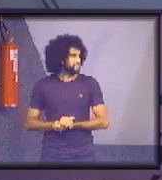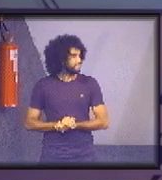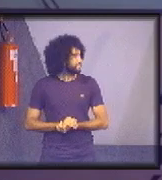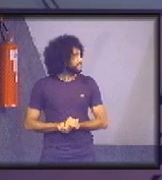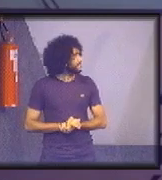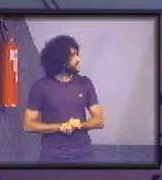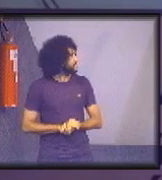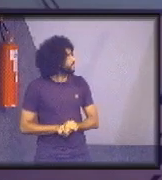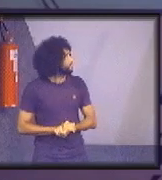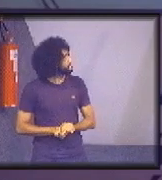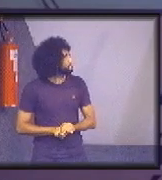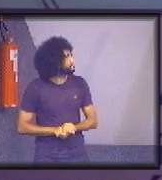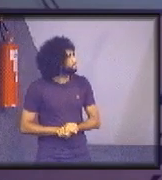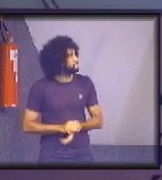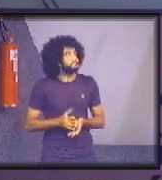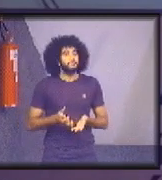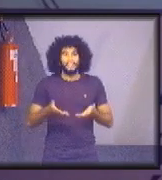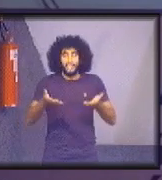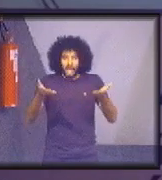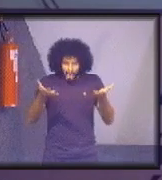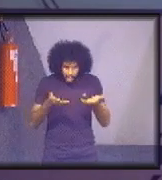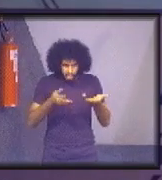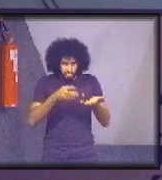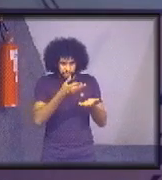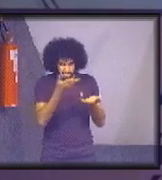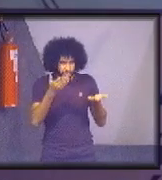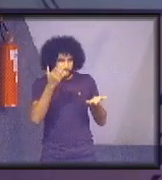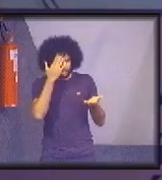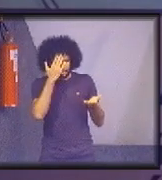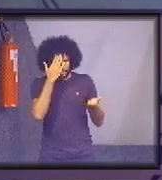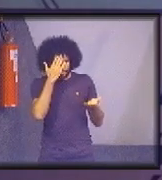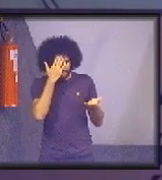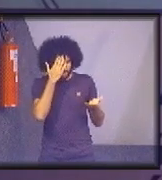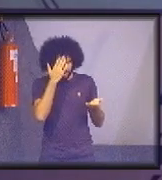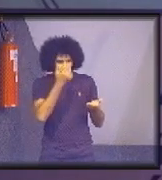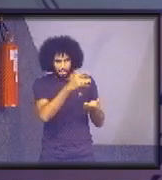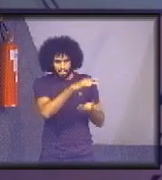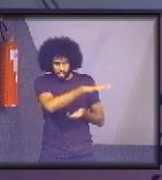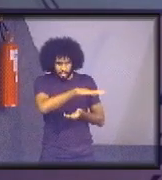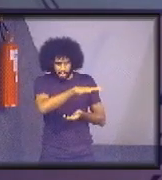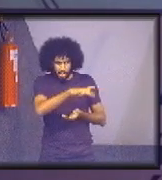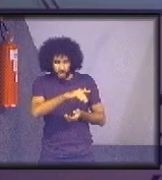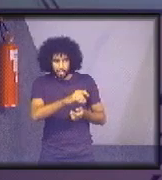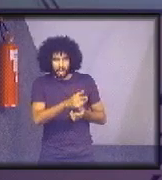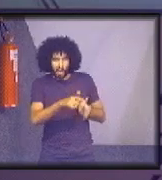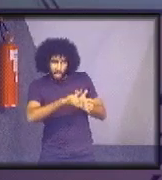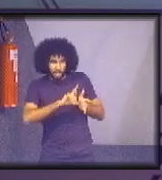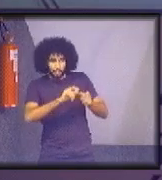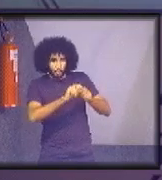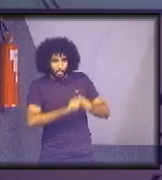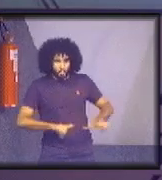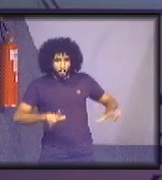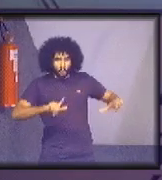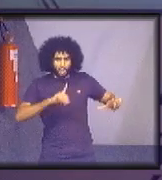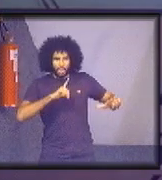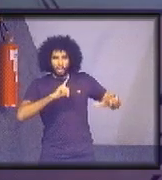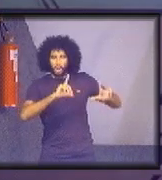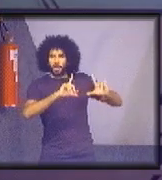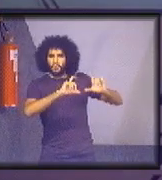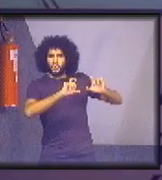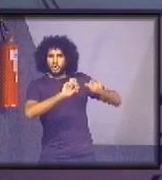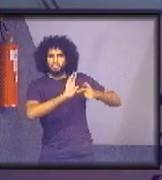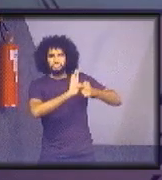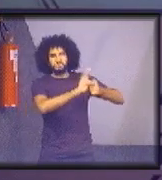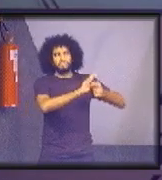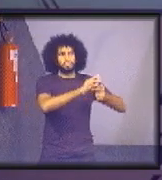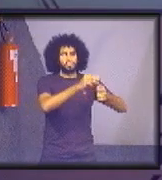A situação atual, para vocês terem uma ideia, dessas áreas nuas, eu coloquei algumas fotos de alguns municípios